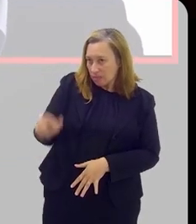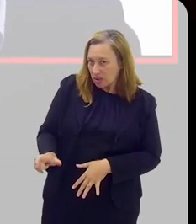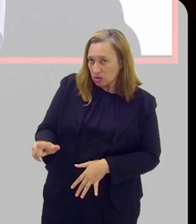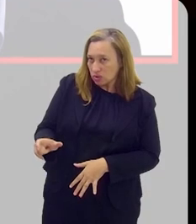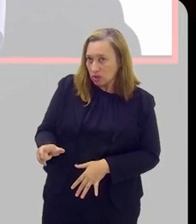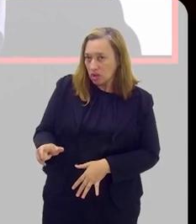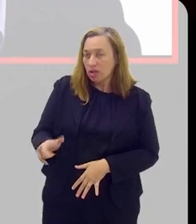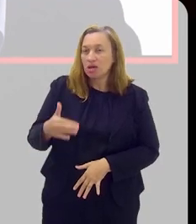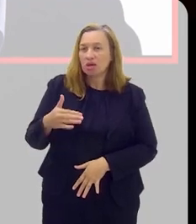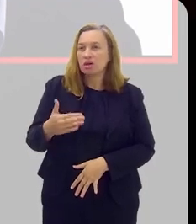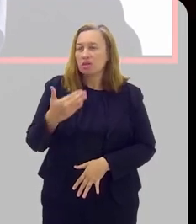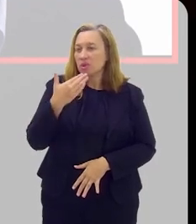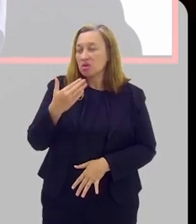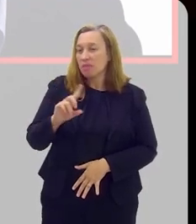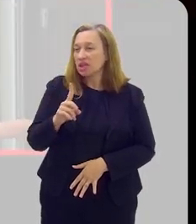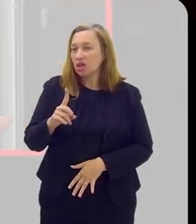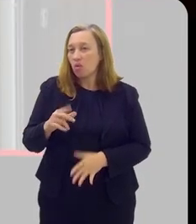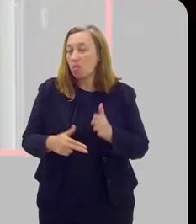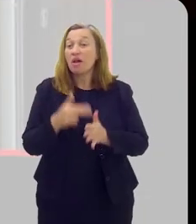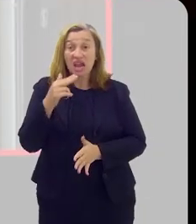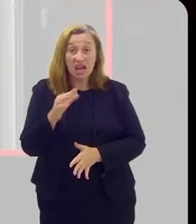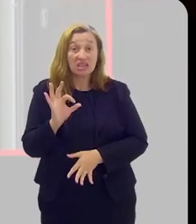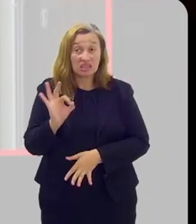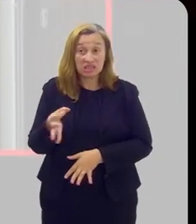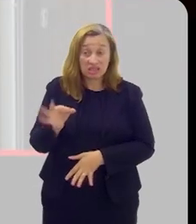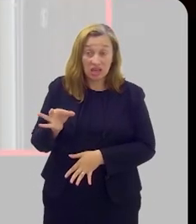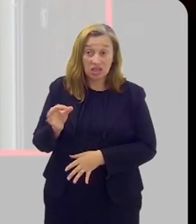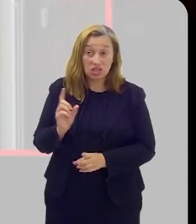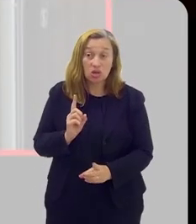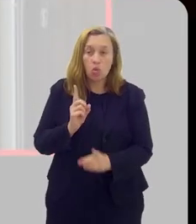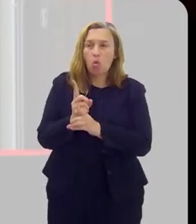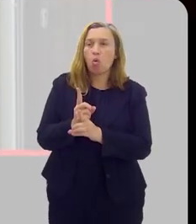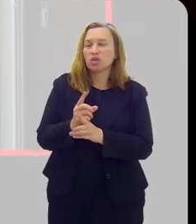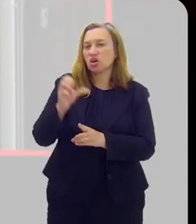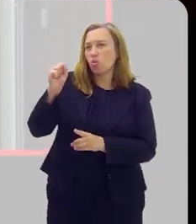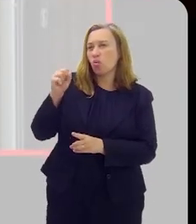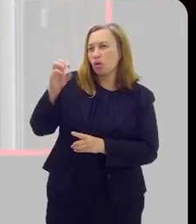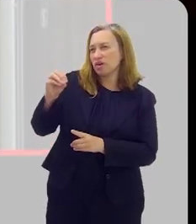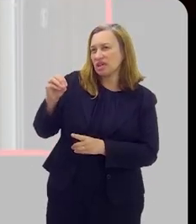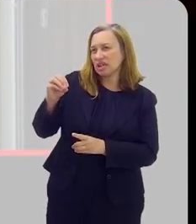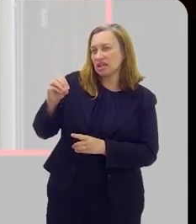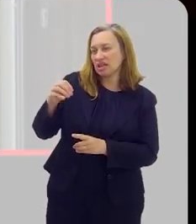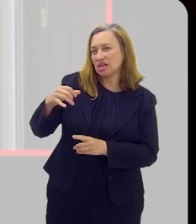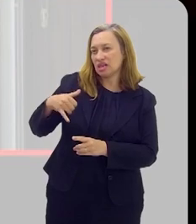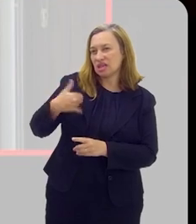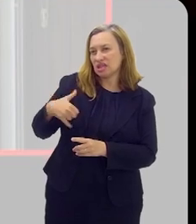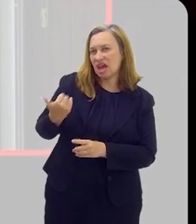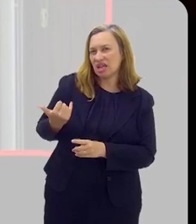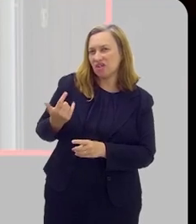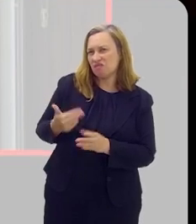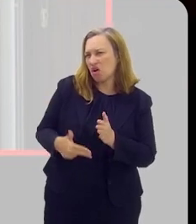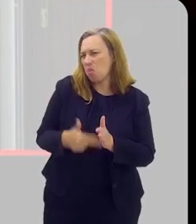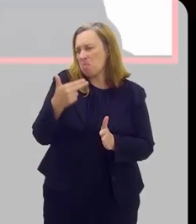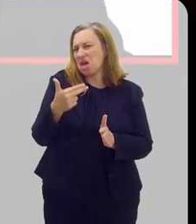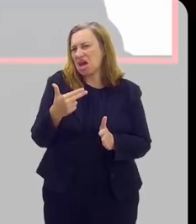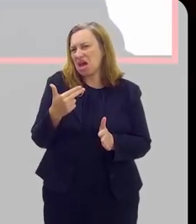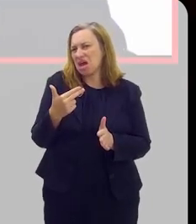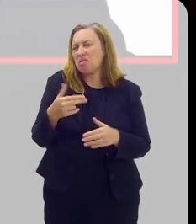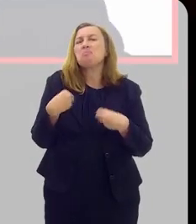paciente, seja recomendado que nem opere, de fato, né? Porque se ele descobre esse tumor, sei lá, com 80 anos, vai operar